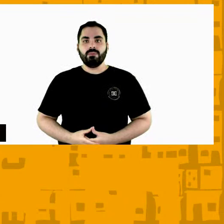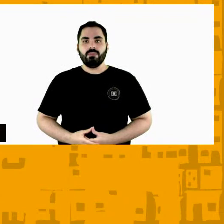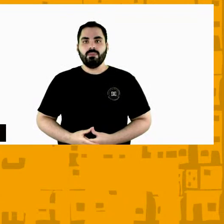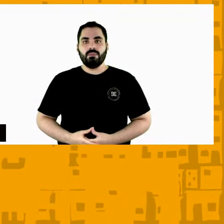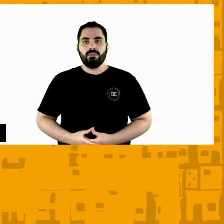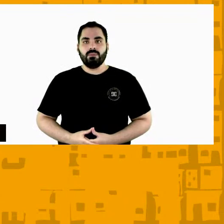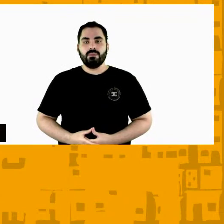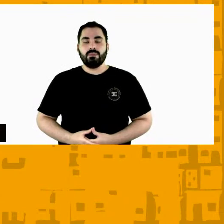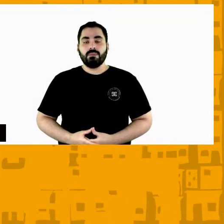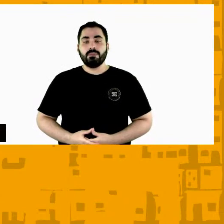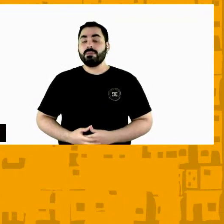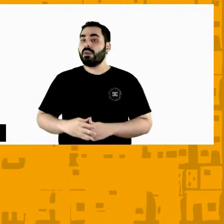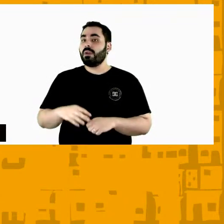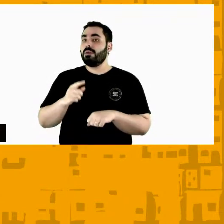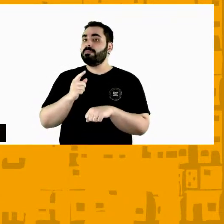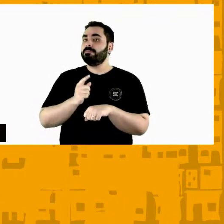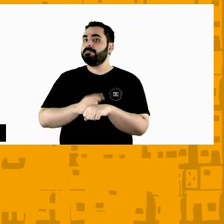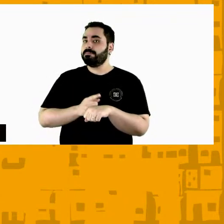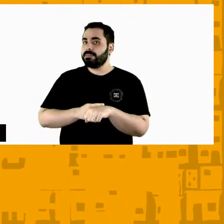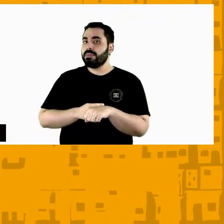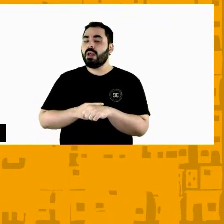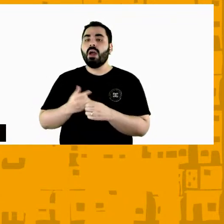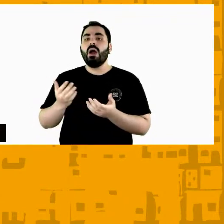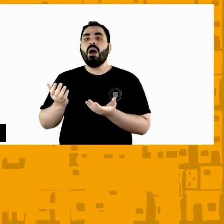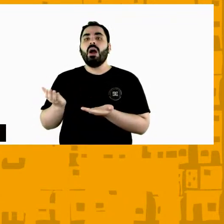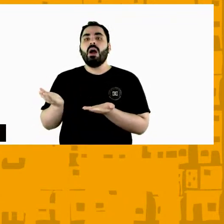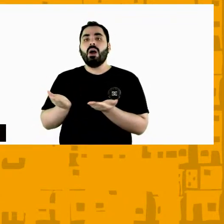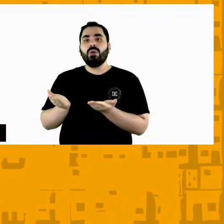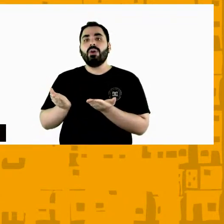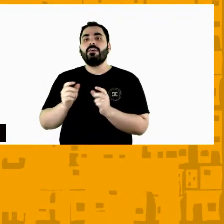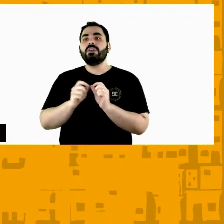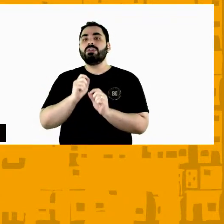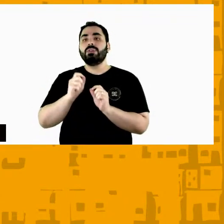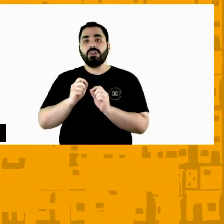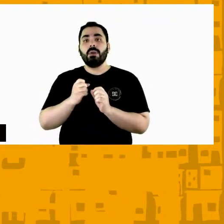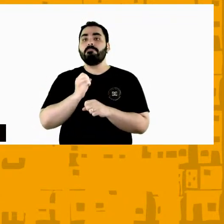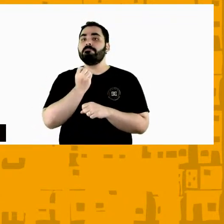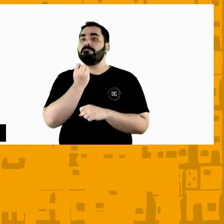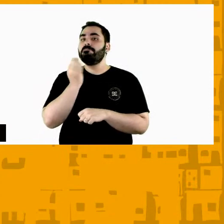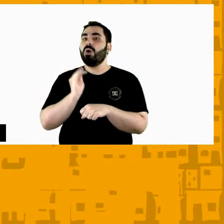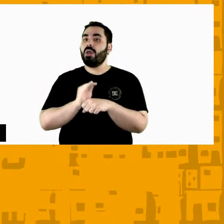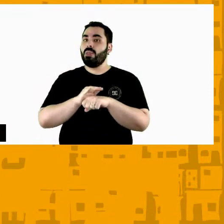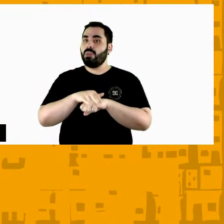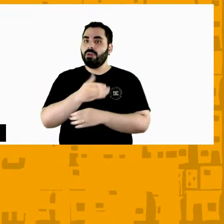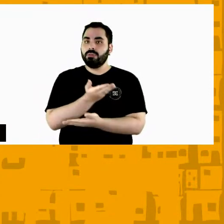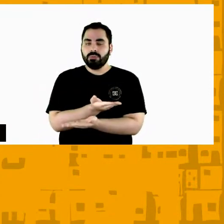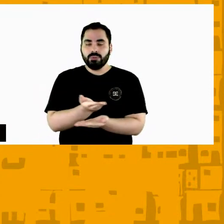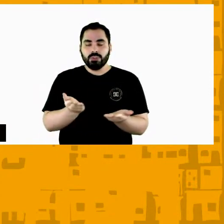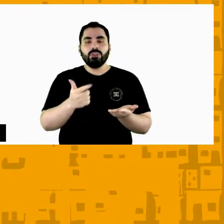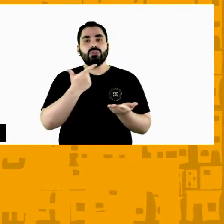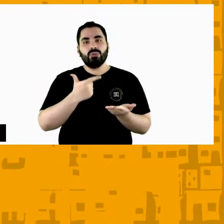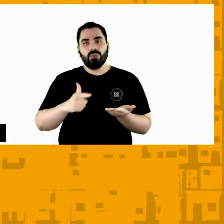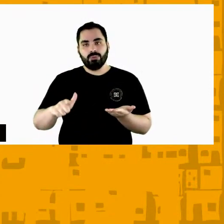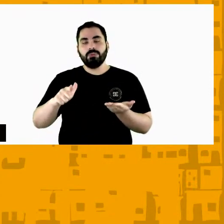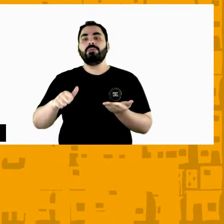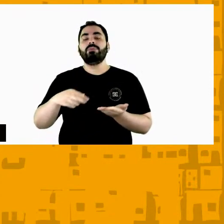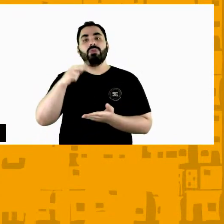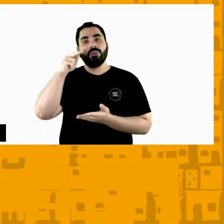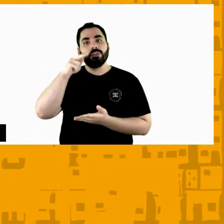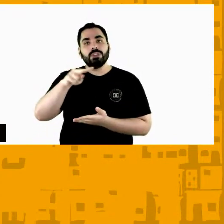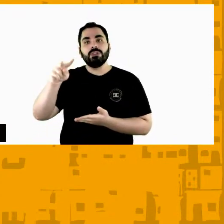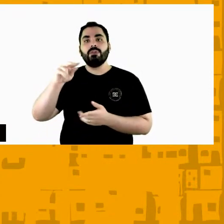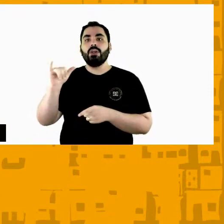Nesse momento eu quero dar uma boa noite a todos vocês novamente, a quem nos assiste no YouTube, e